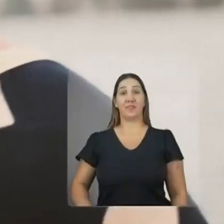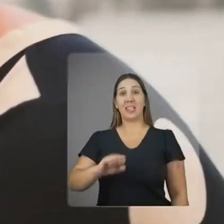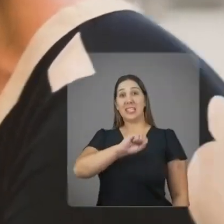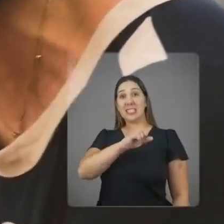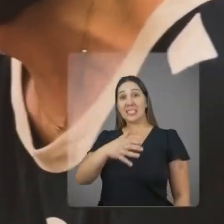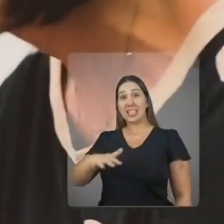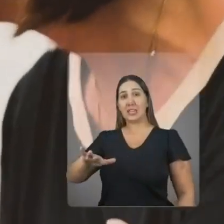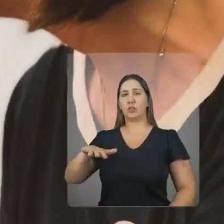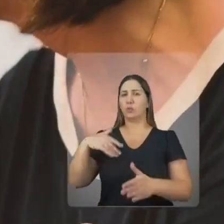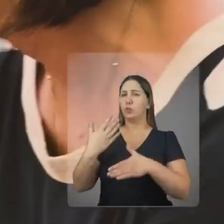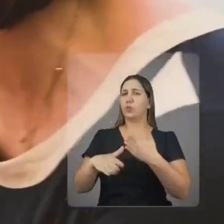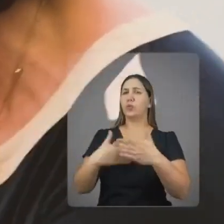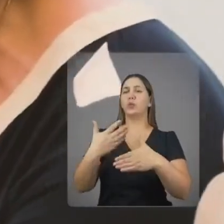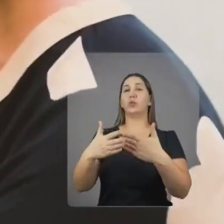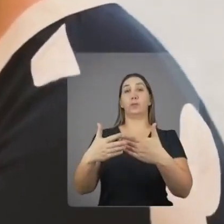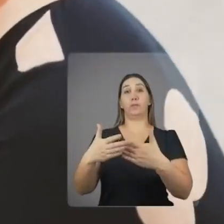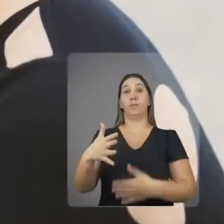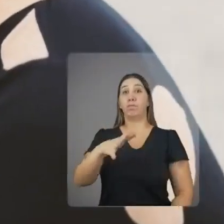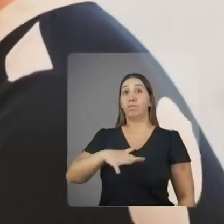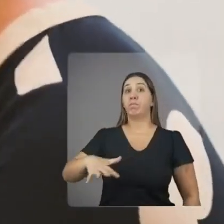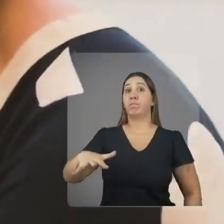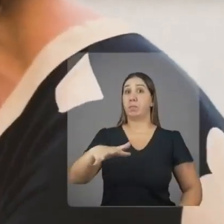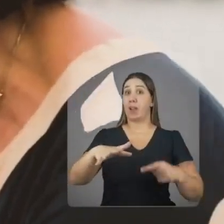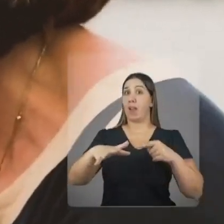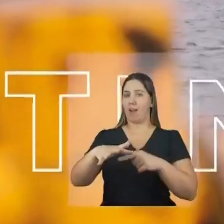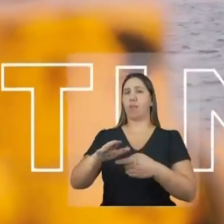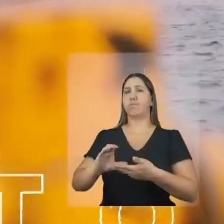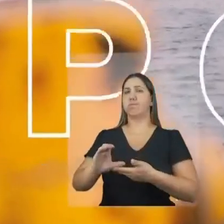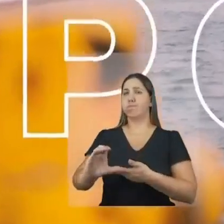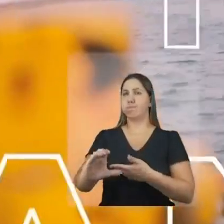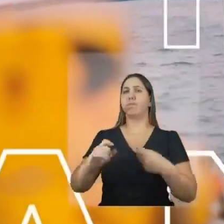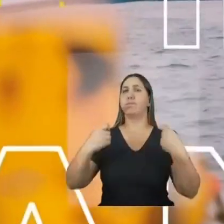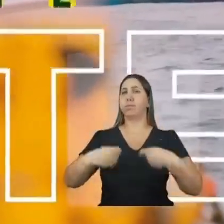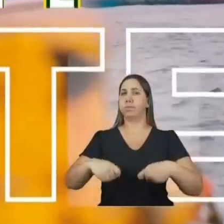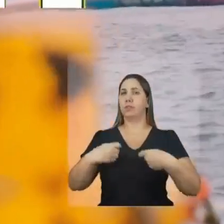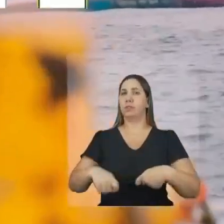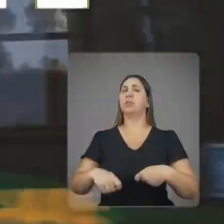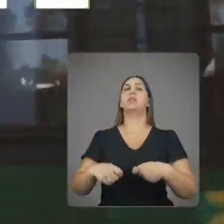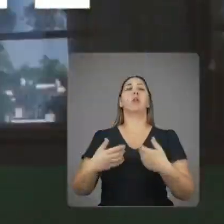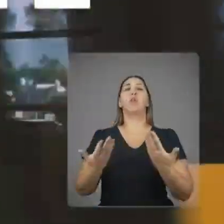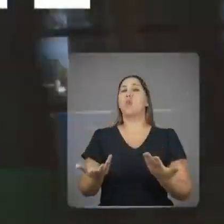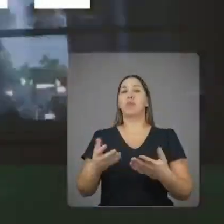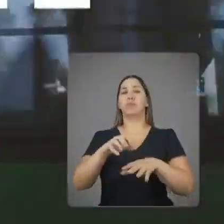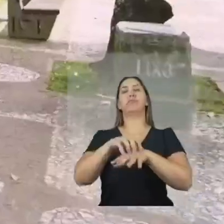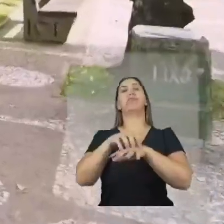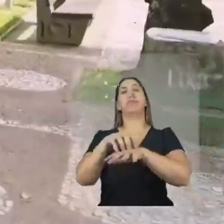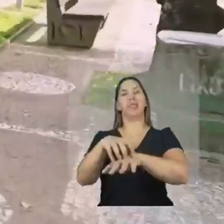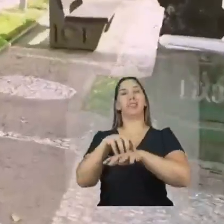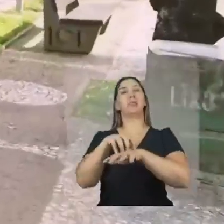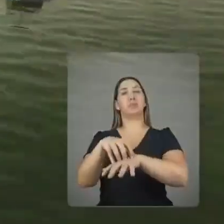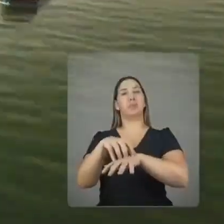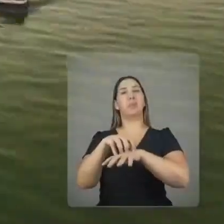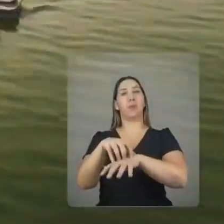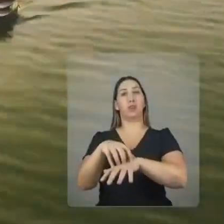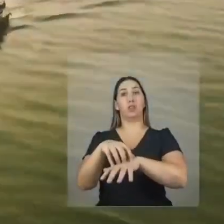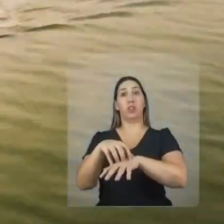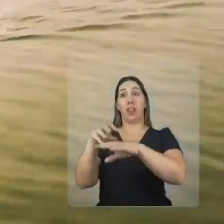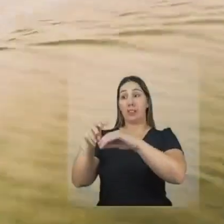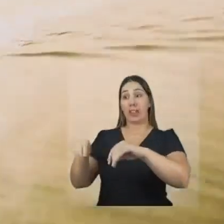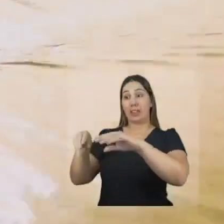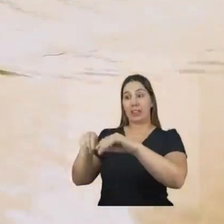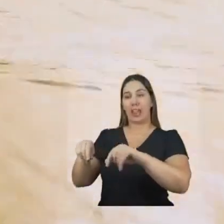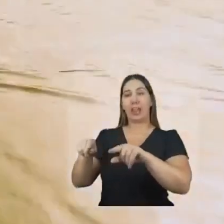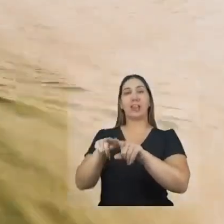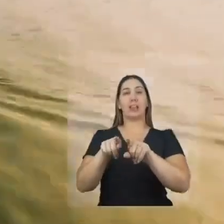Para Santos avançar, uma área que precisa de mais investimentos é a do transporte, na terra e aqui